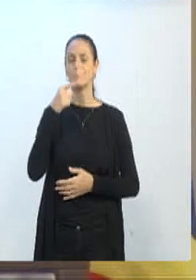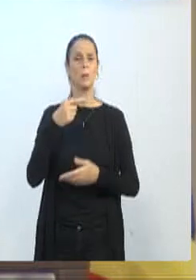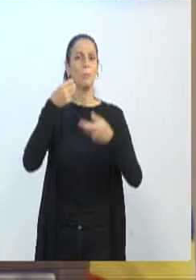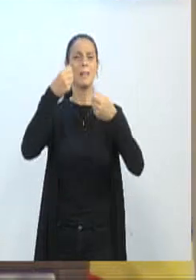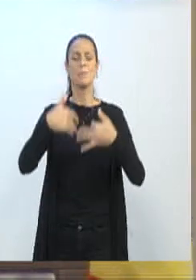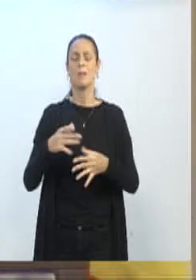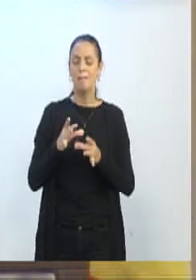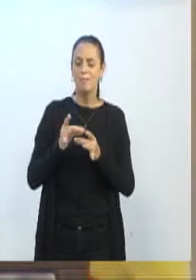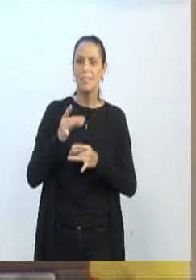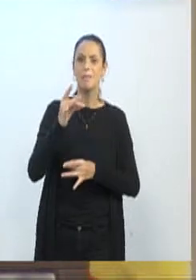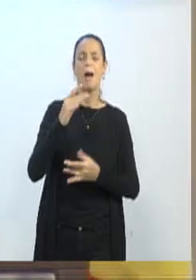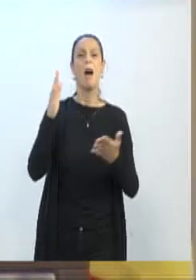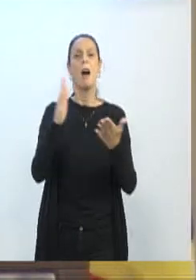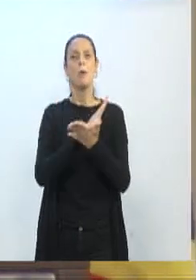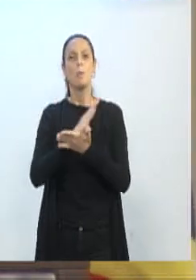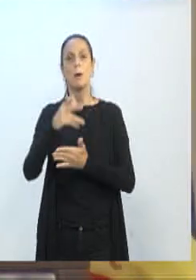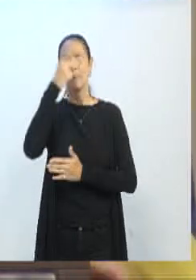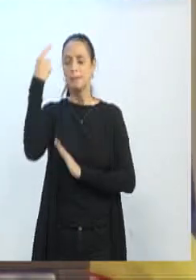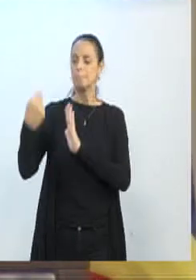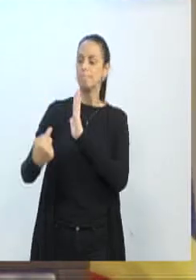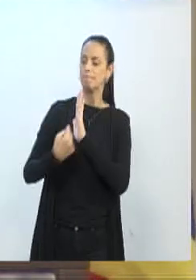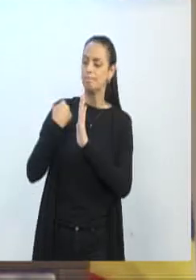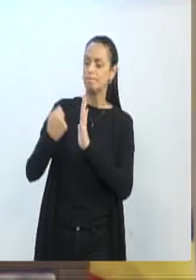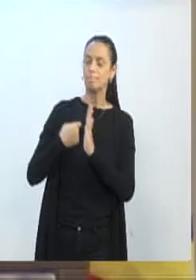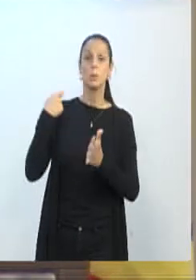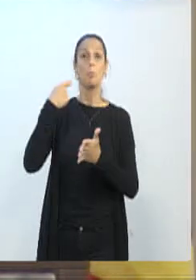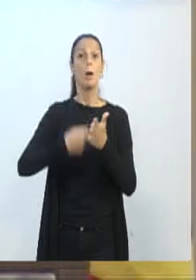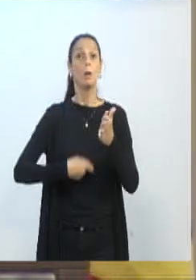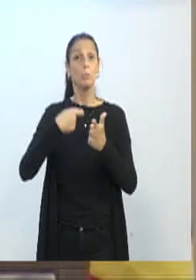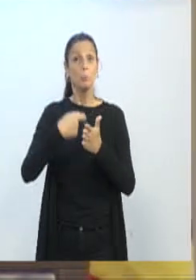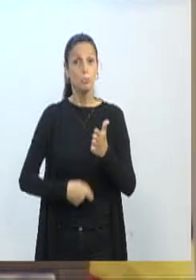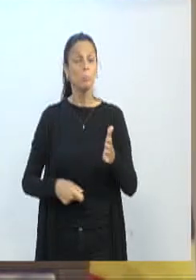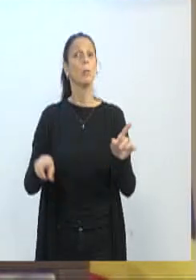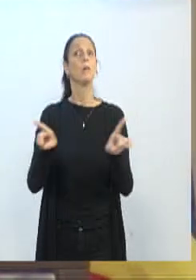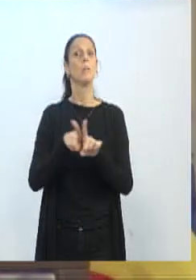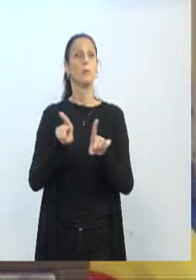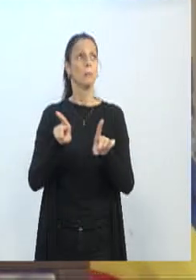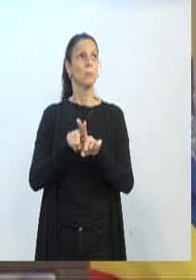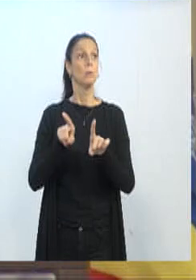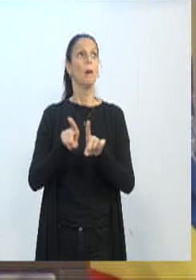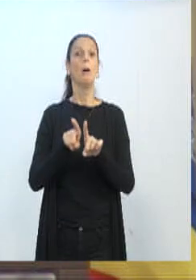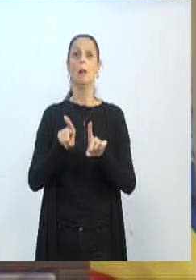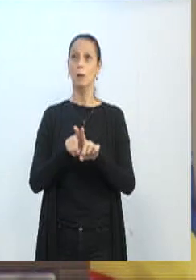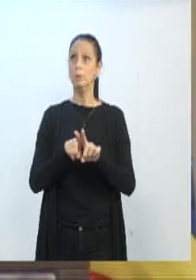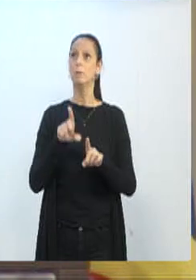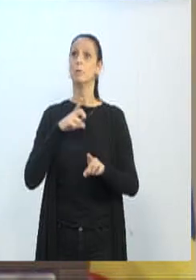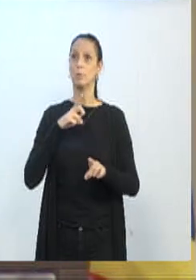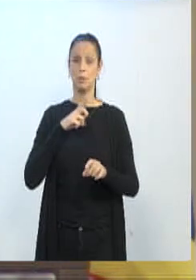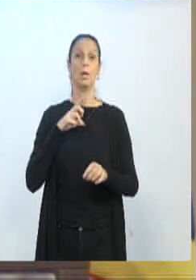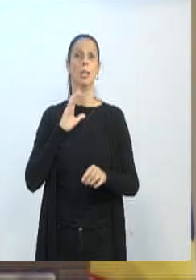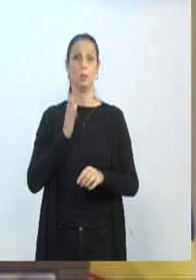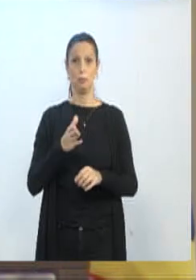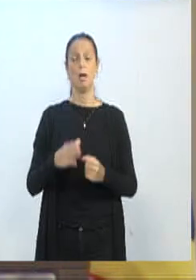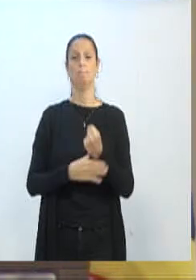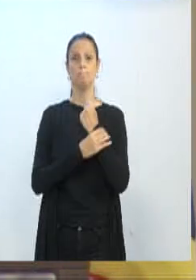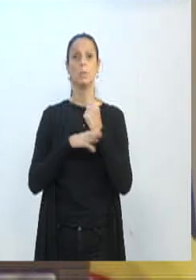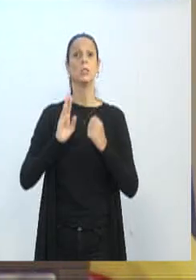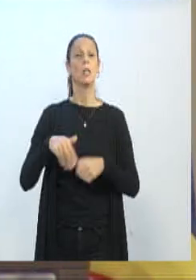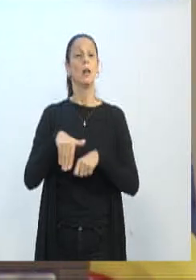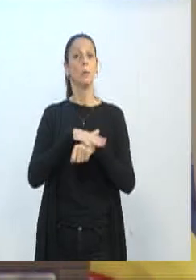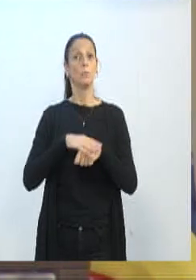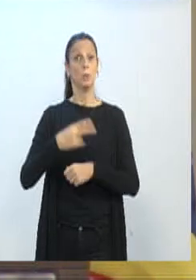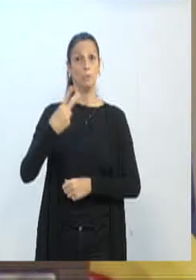detalhada, muitas pessoas me questionaram acerca de uma luta e dizer que, inclusive, estamos parados em uma legislação da nossa autoria. Já conversei com a vice